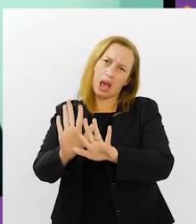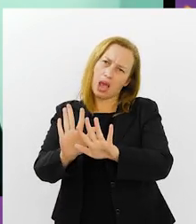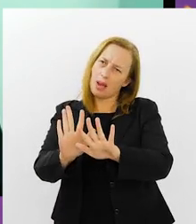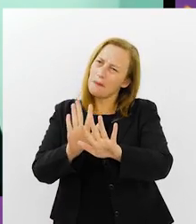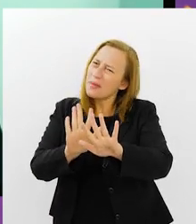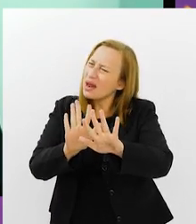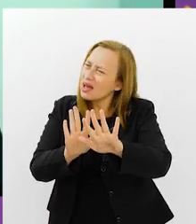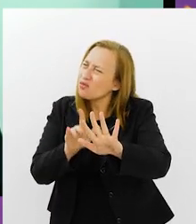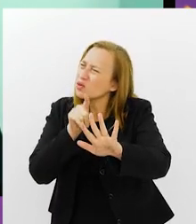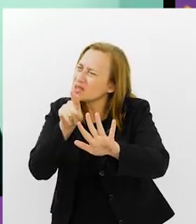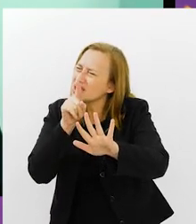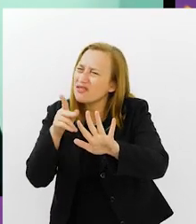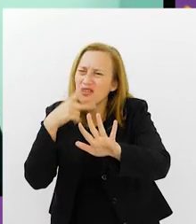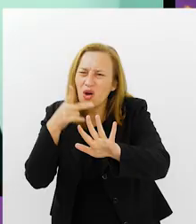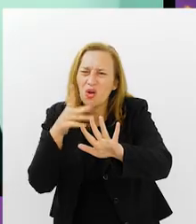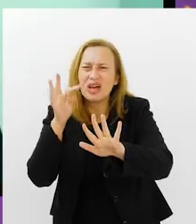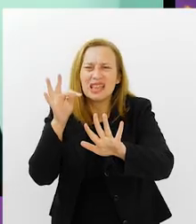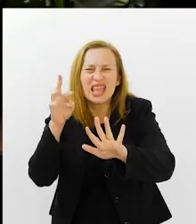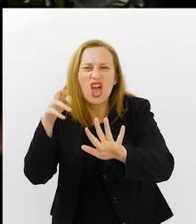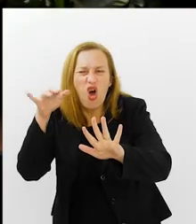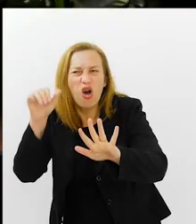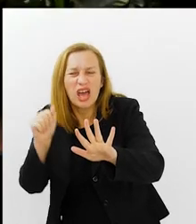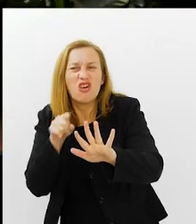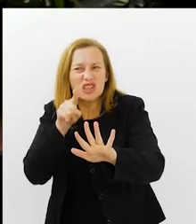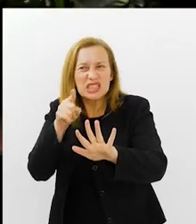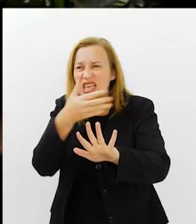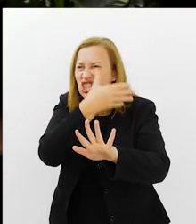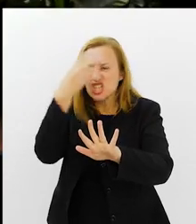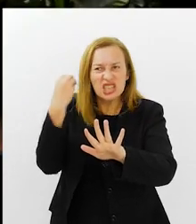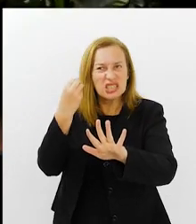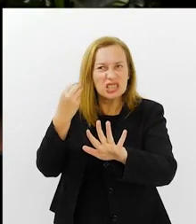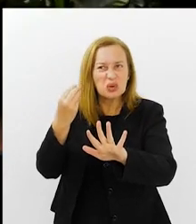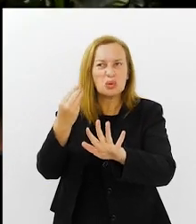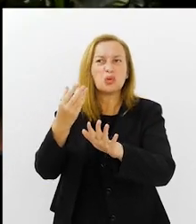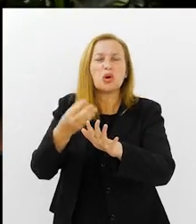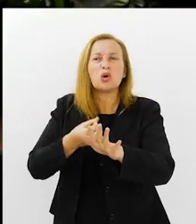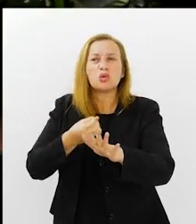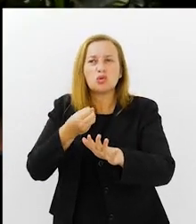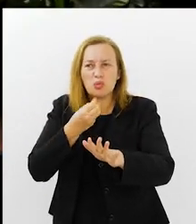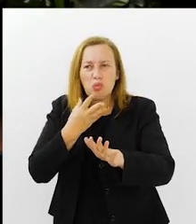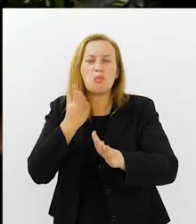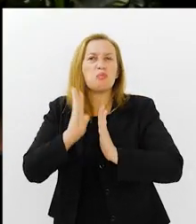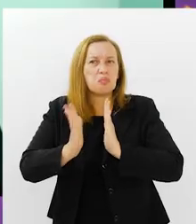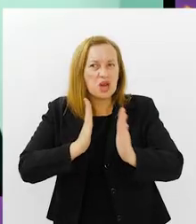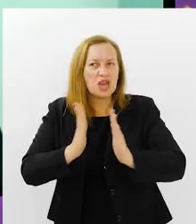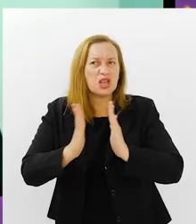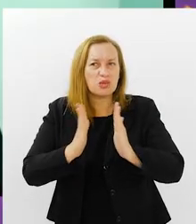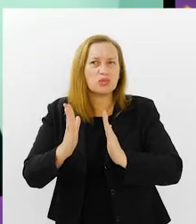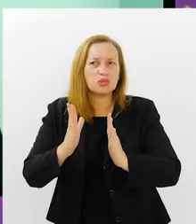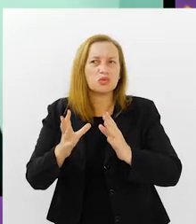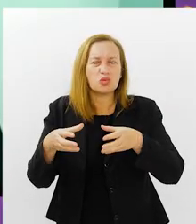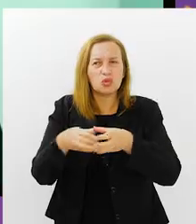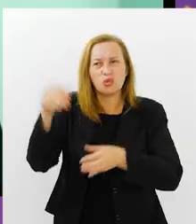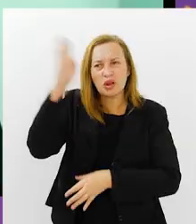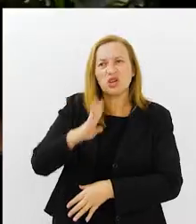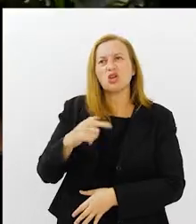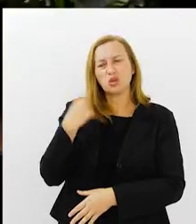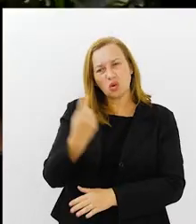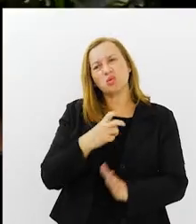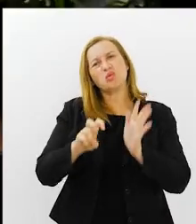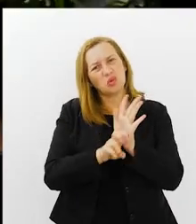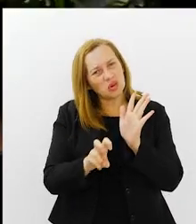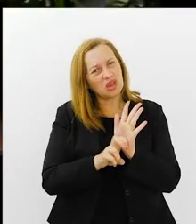a seleção que vem... Pera você disse teoricamente, você está lembrando daquela época boa da seleção. Pera aí, Wagner, eu sou o quinto